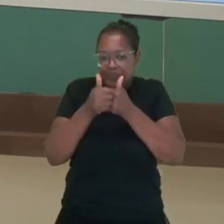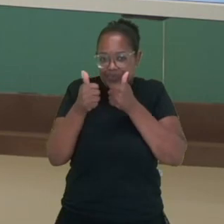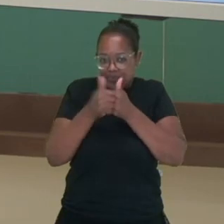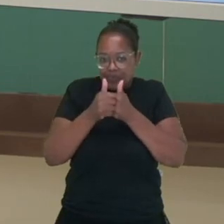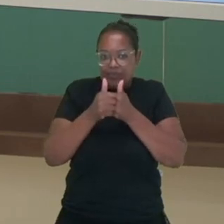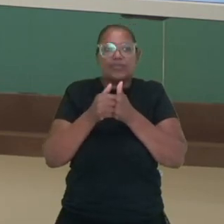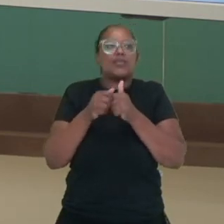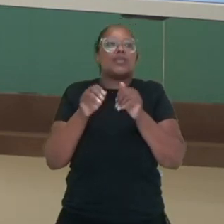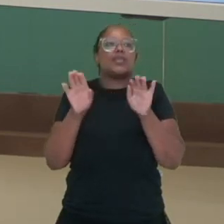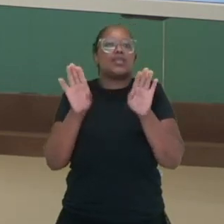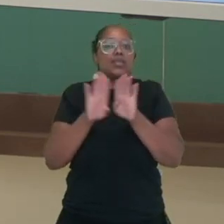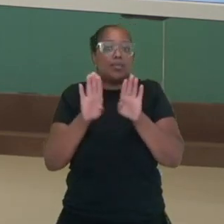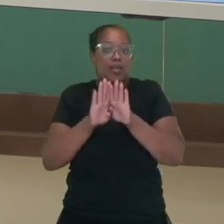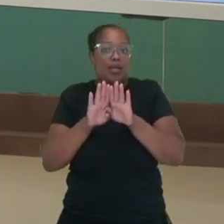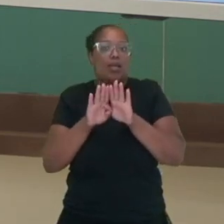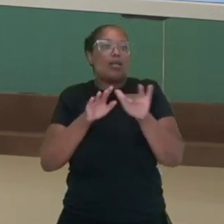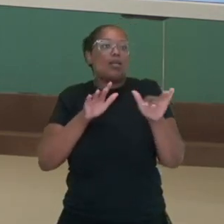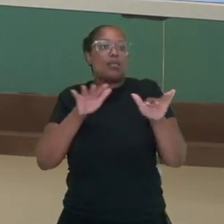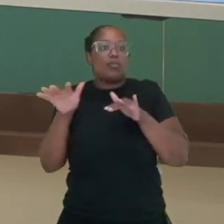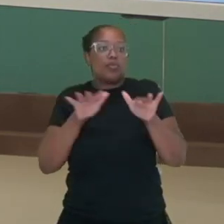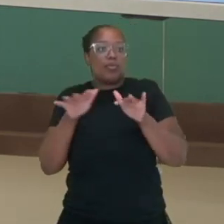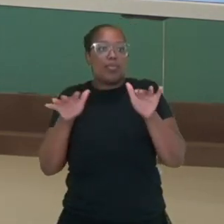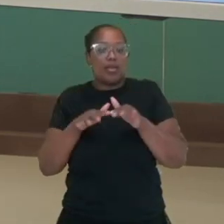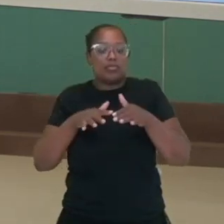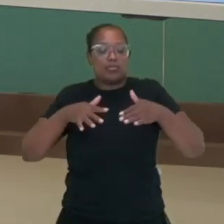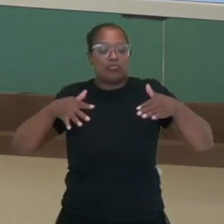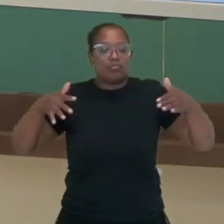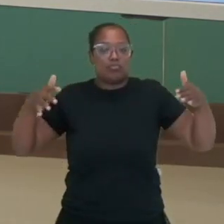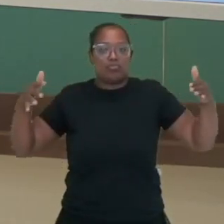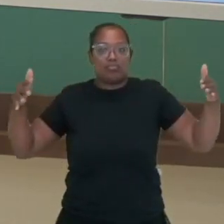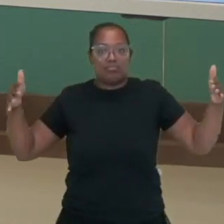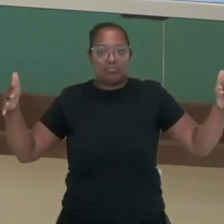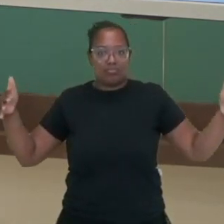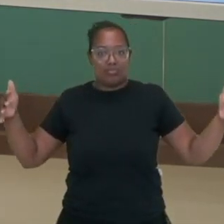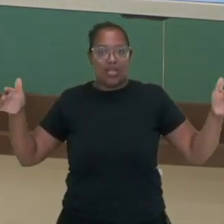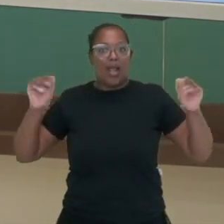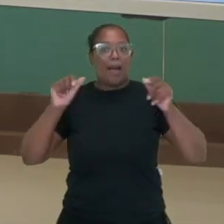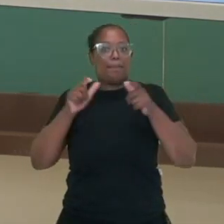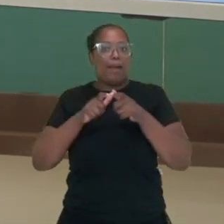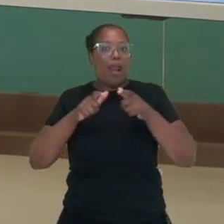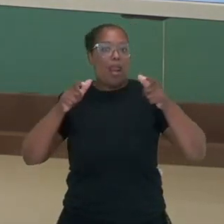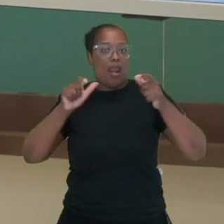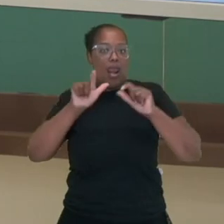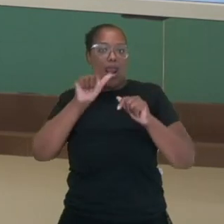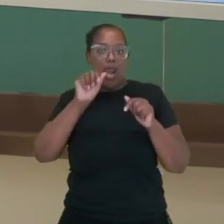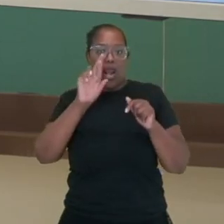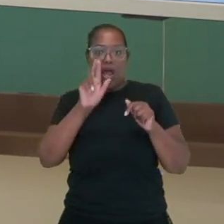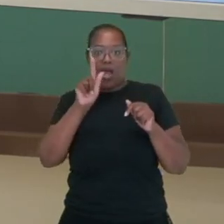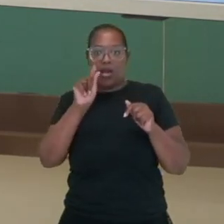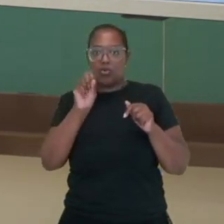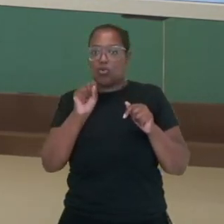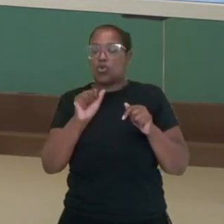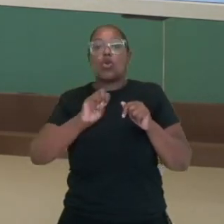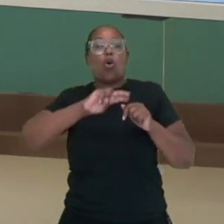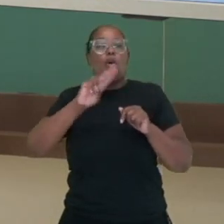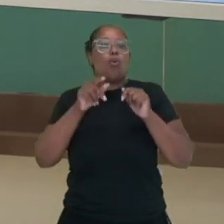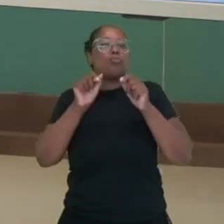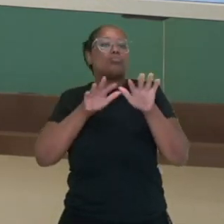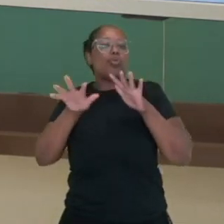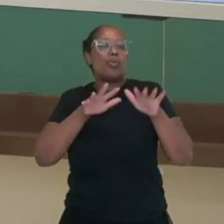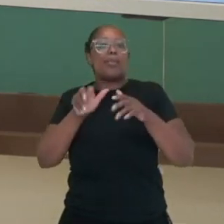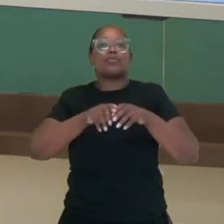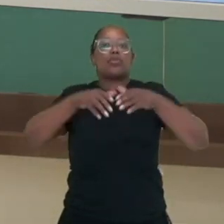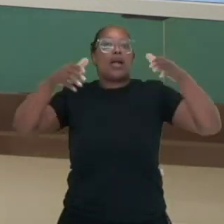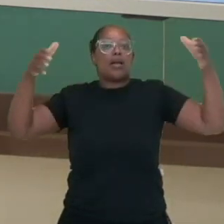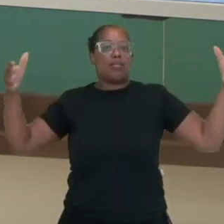os movimentos a média distância de mim, né? E os movimentos a muita distância de mim, são